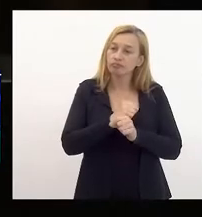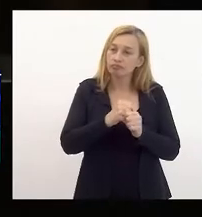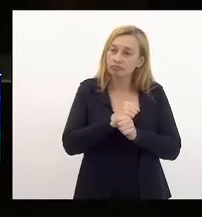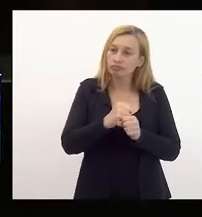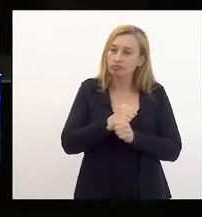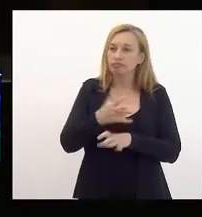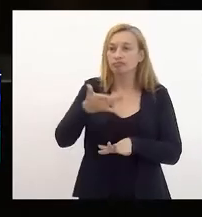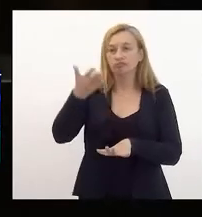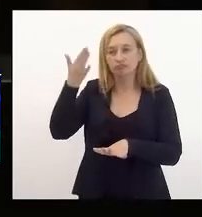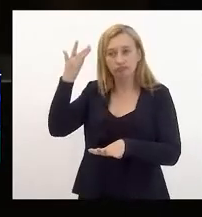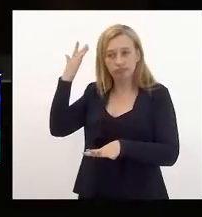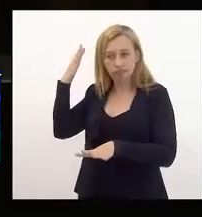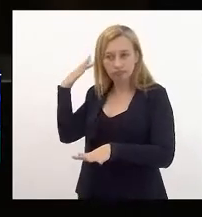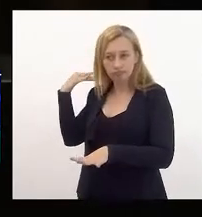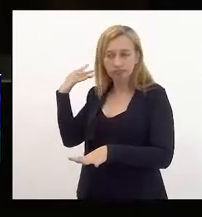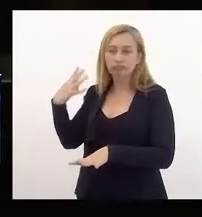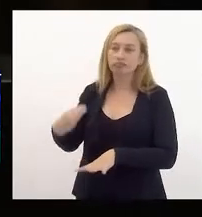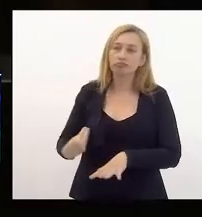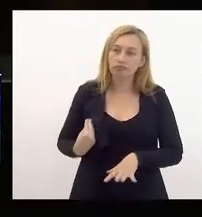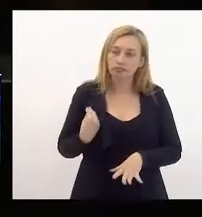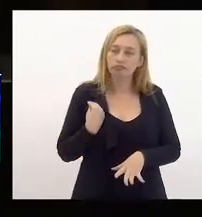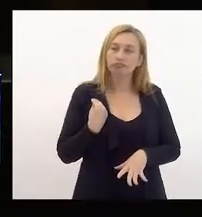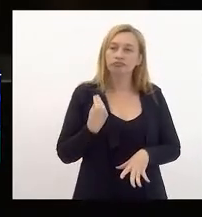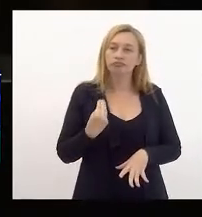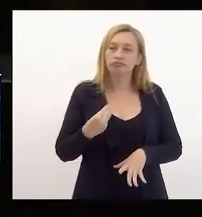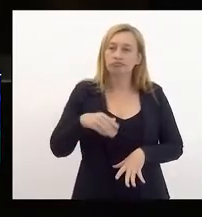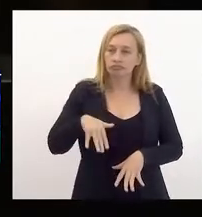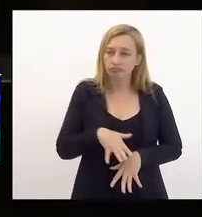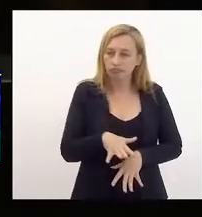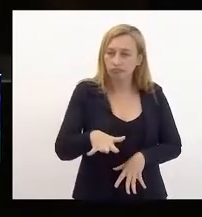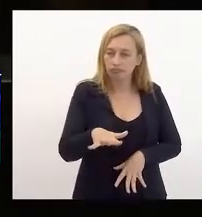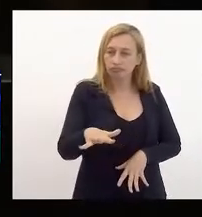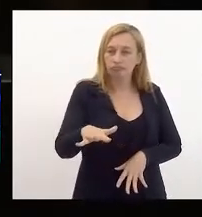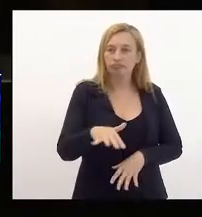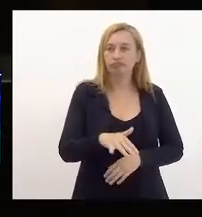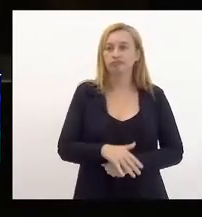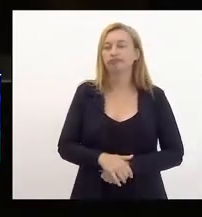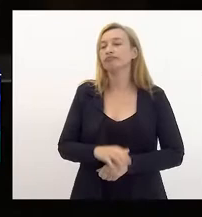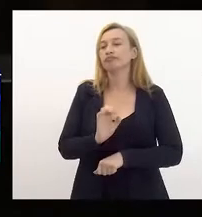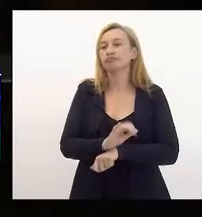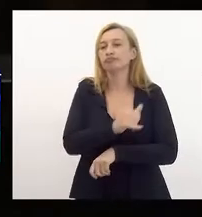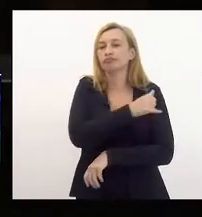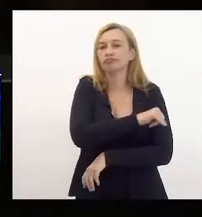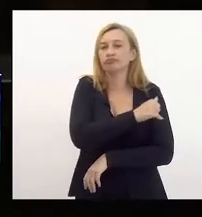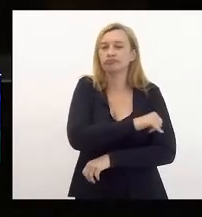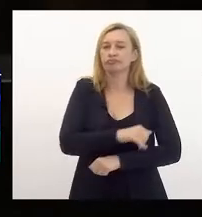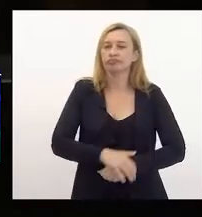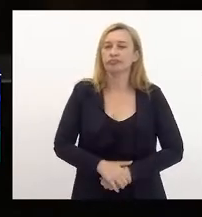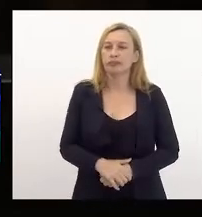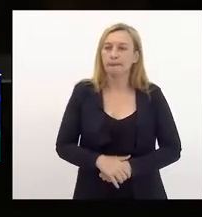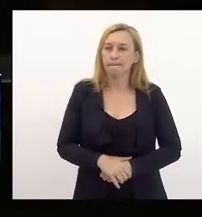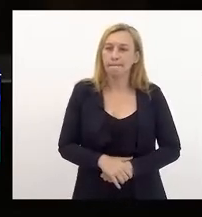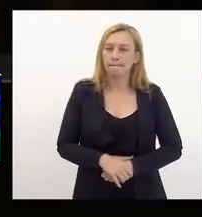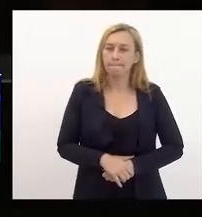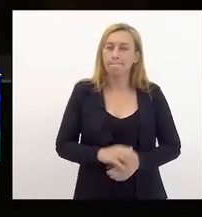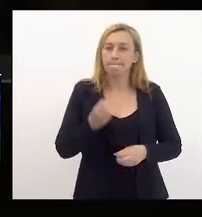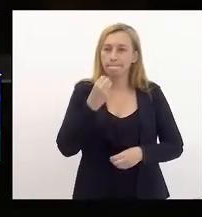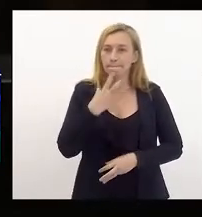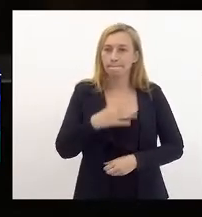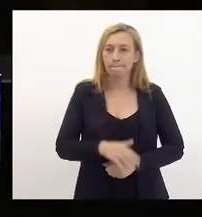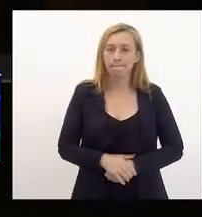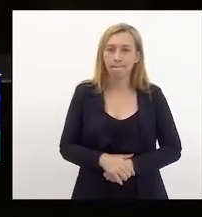real e concreto na vila de quem mora em favela no Estado do Rio de Janeiro. Bom,